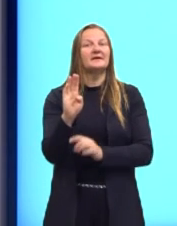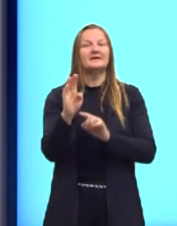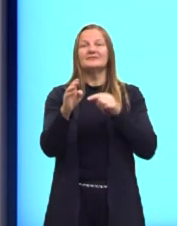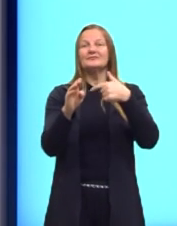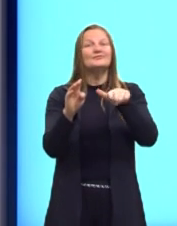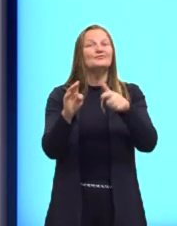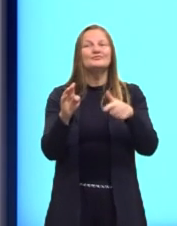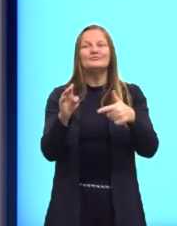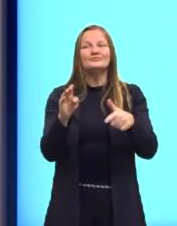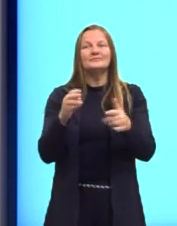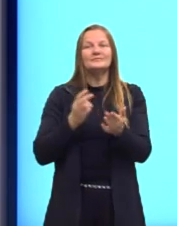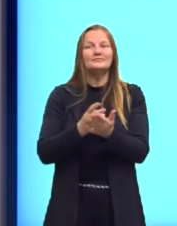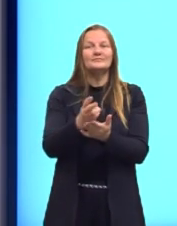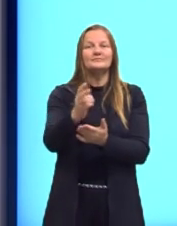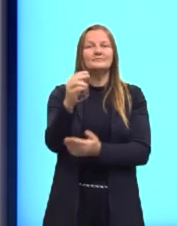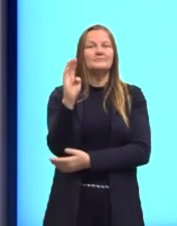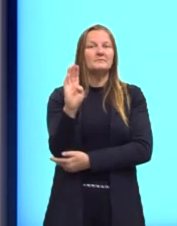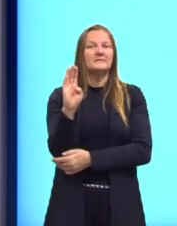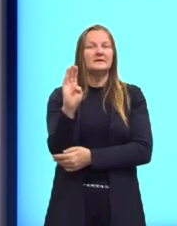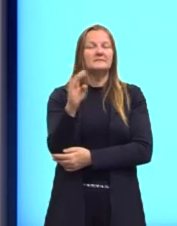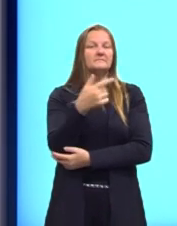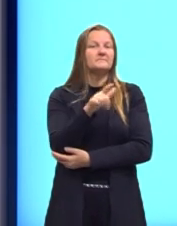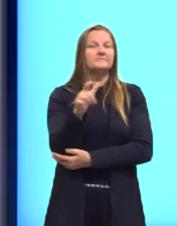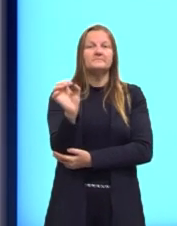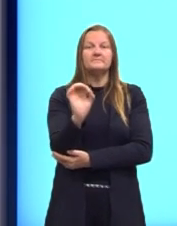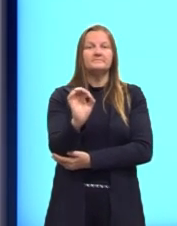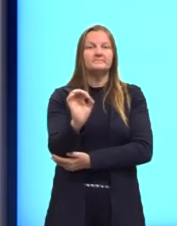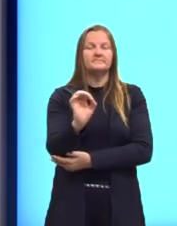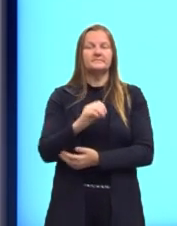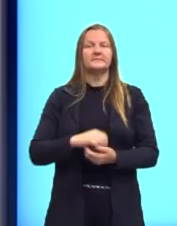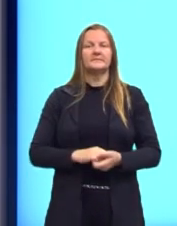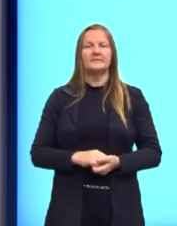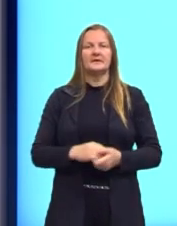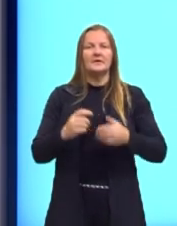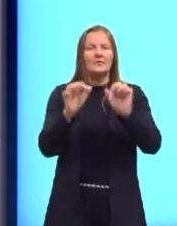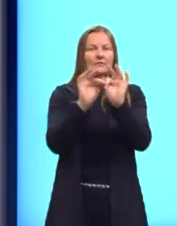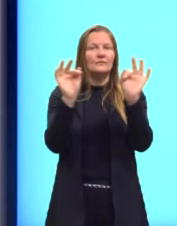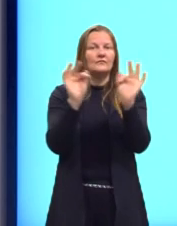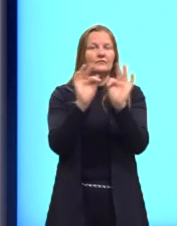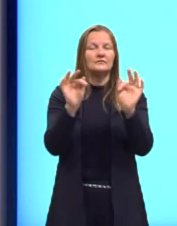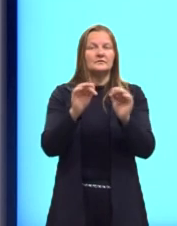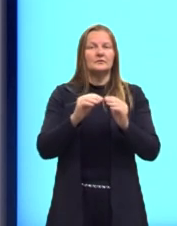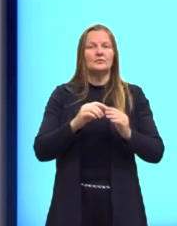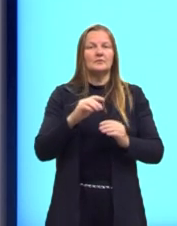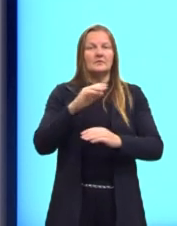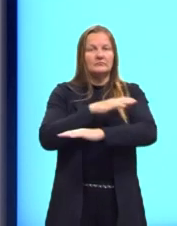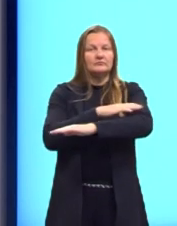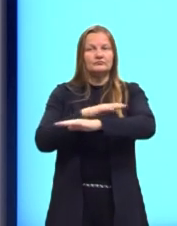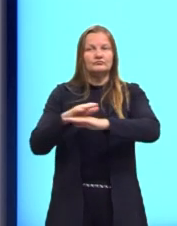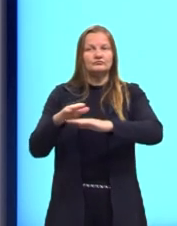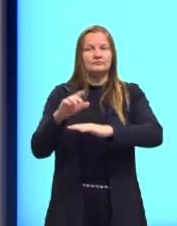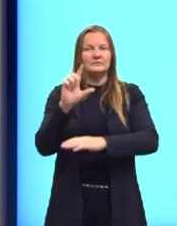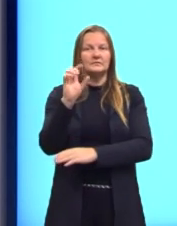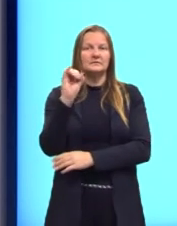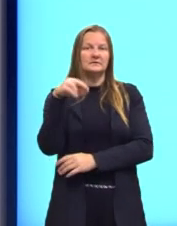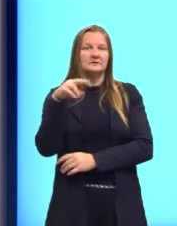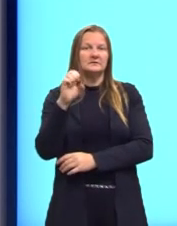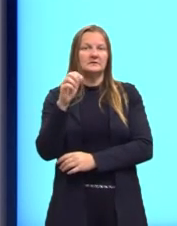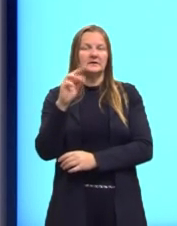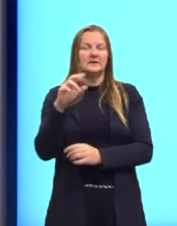A nossa constante aqui, ela não existe, né? Essa função, então, linear ocorre quando o